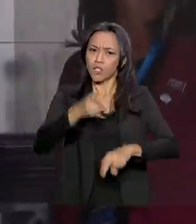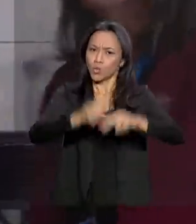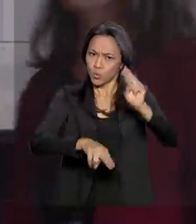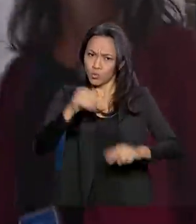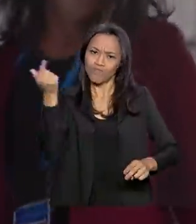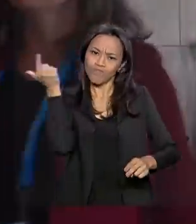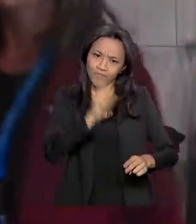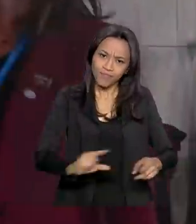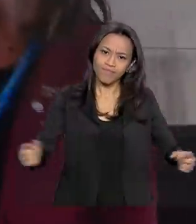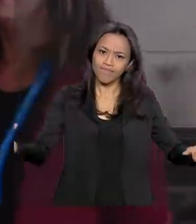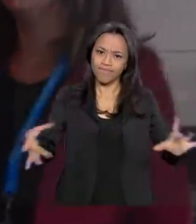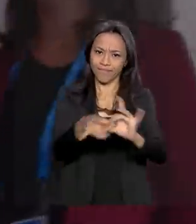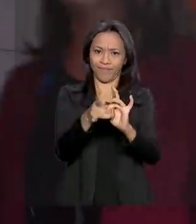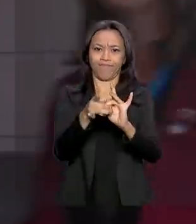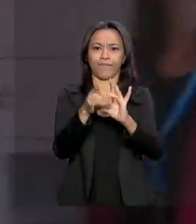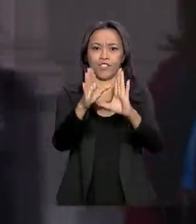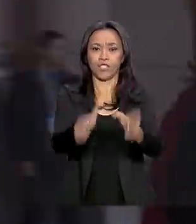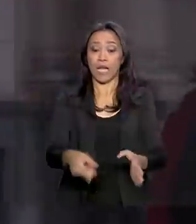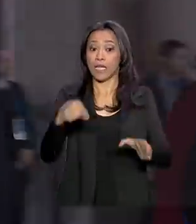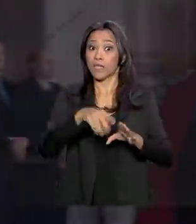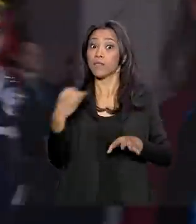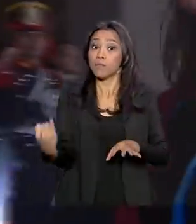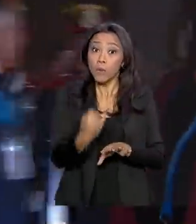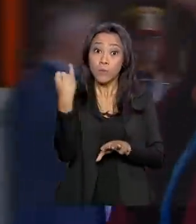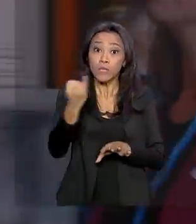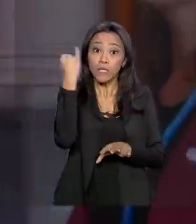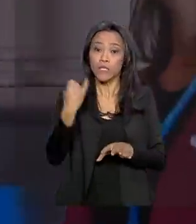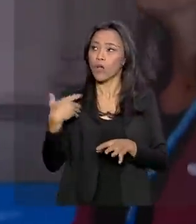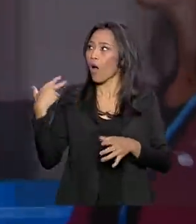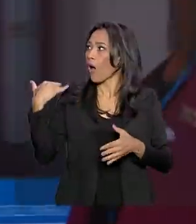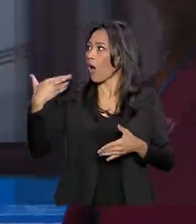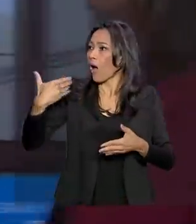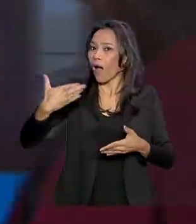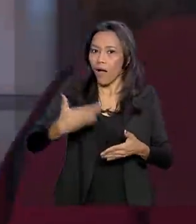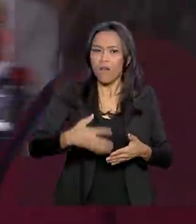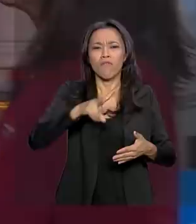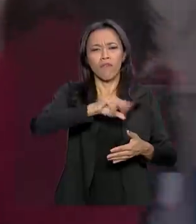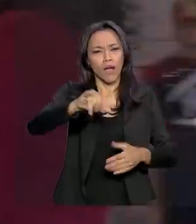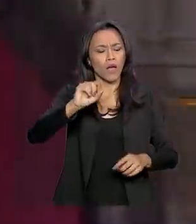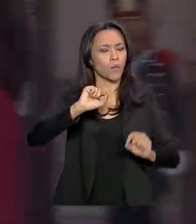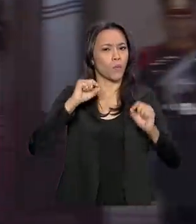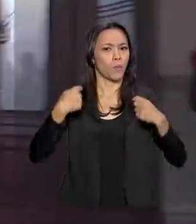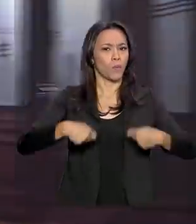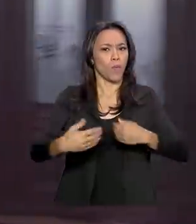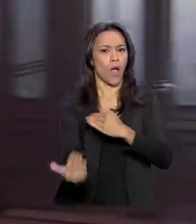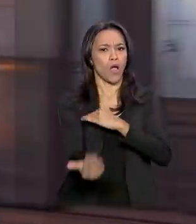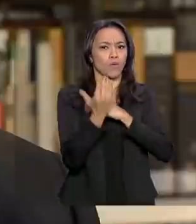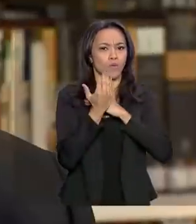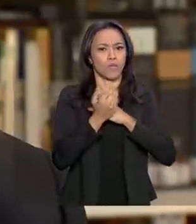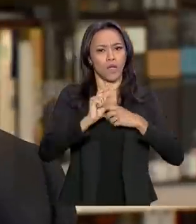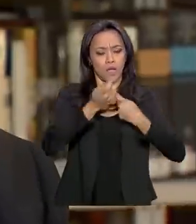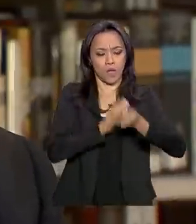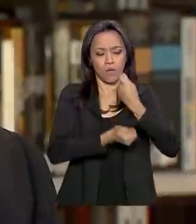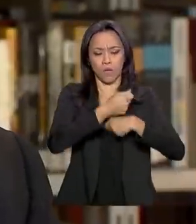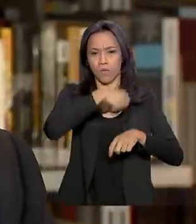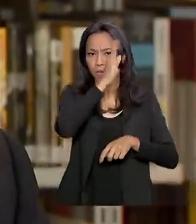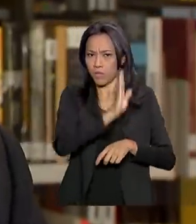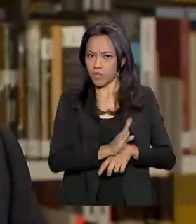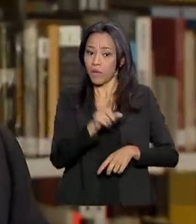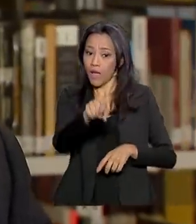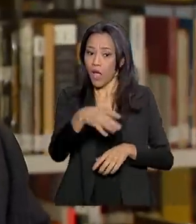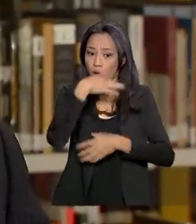essa é uma das mais importantes parcerias comerciais de todos os tempos e trará benefícios enormes para a nossa economia. Opinião